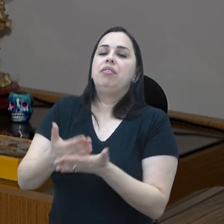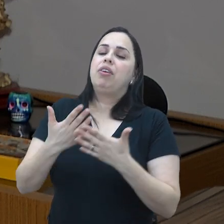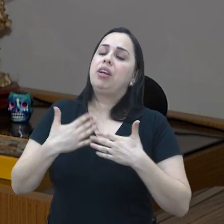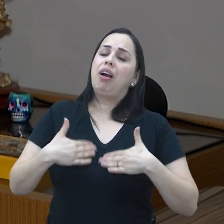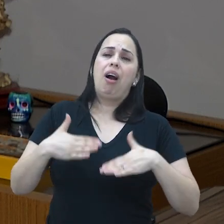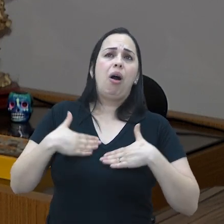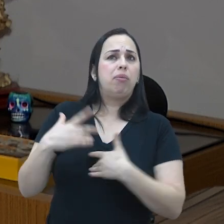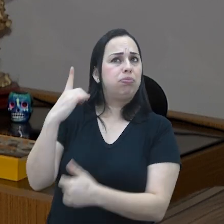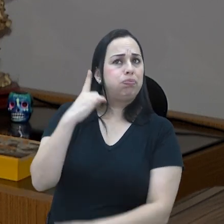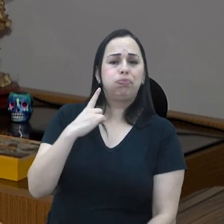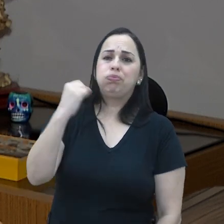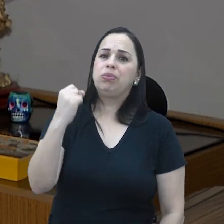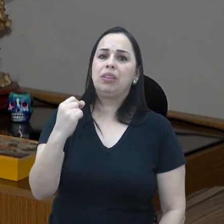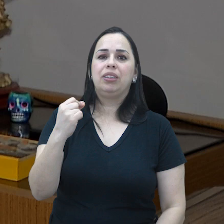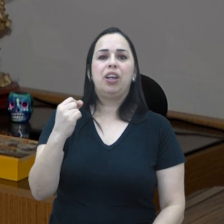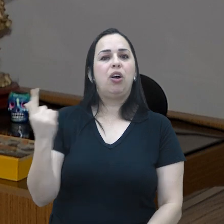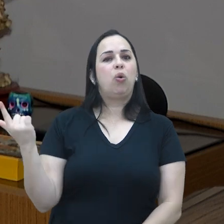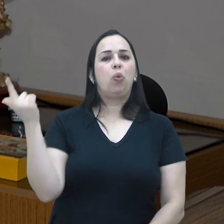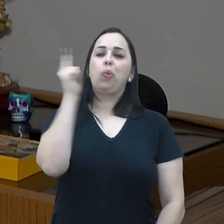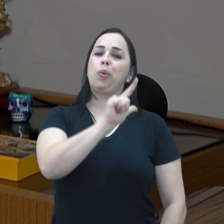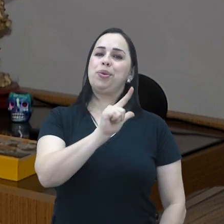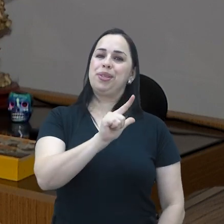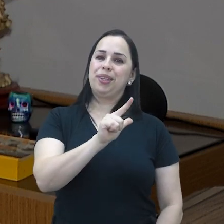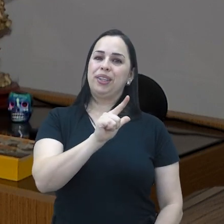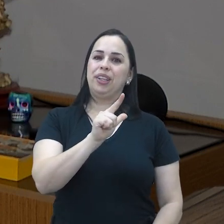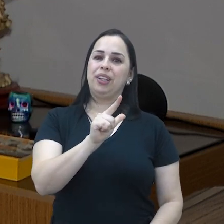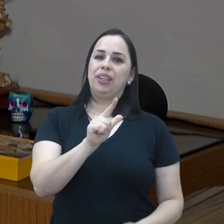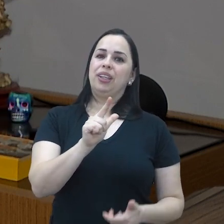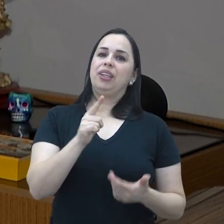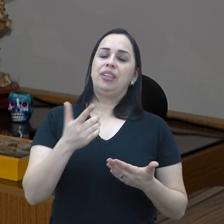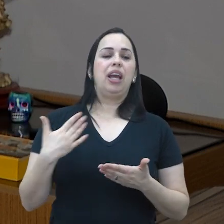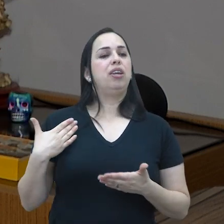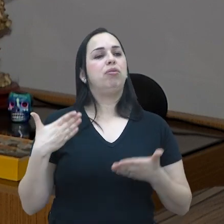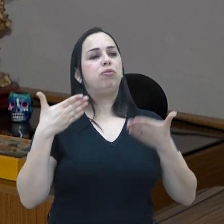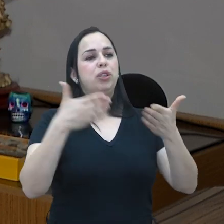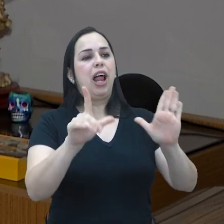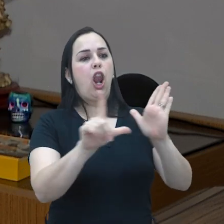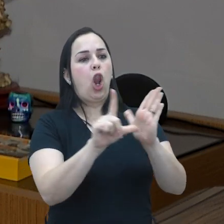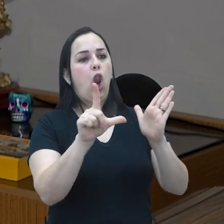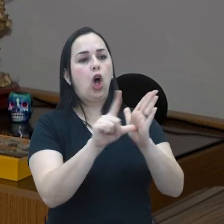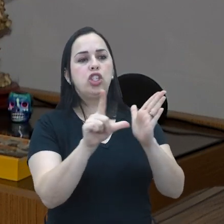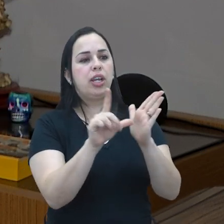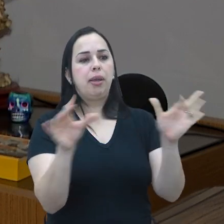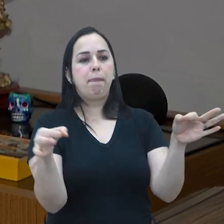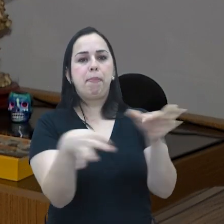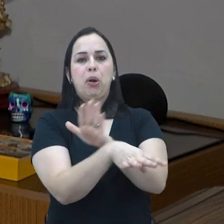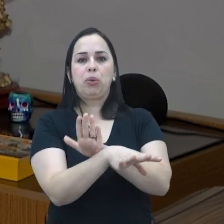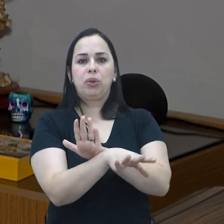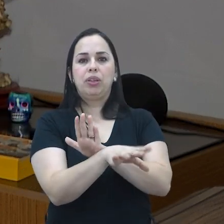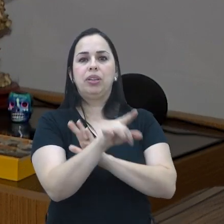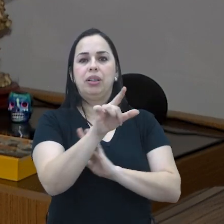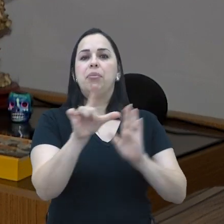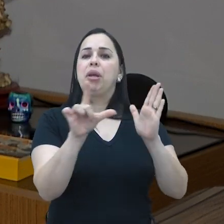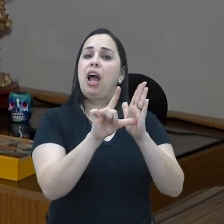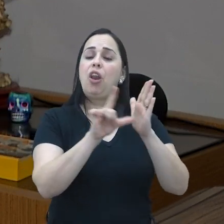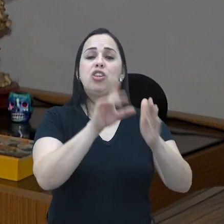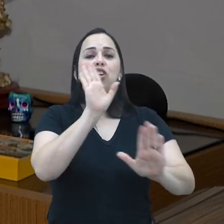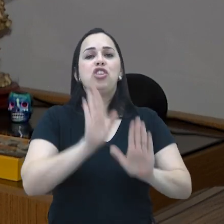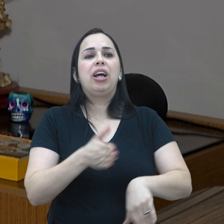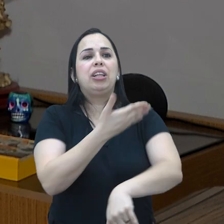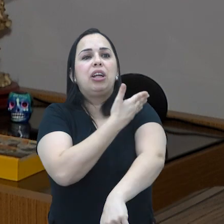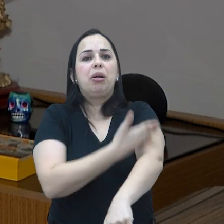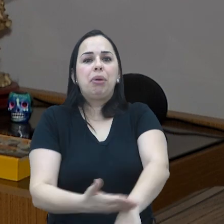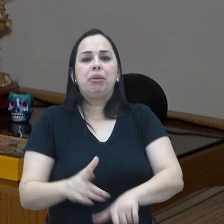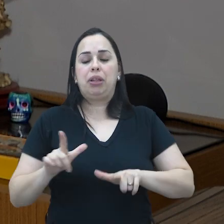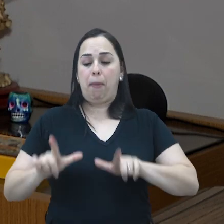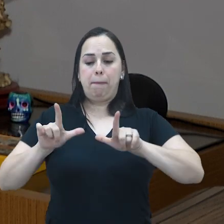foi muito tranquilo. Fui contemplado, fui à concessionária e tudo, assim, resolvido muito tranquilamente. Porque a concessionária também já tem esse